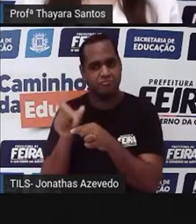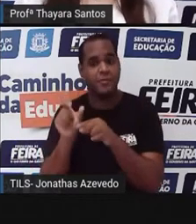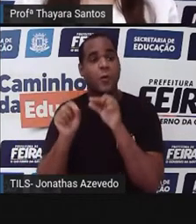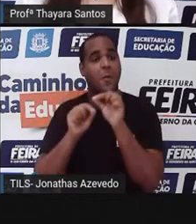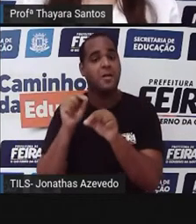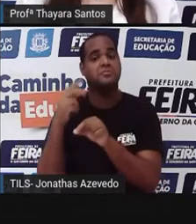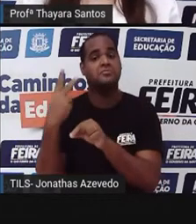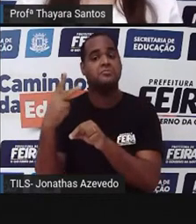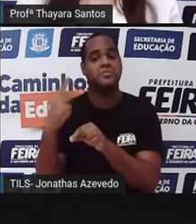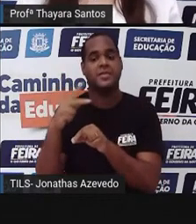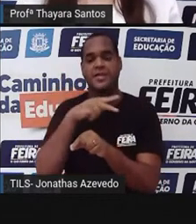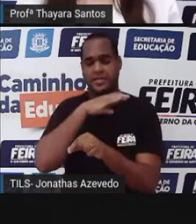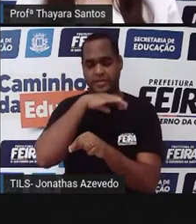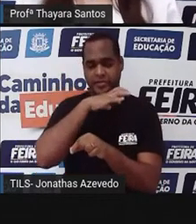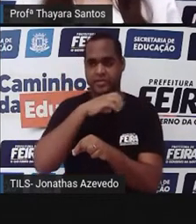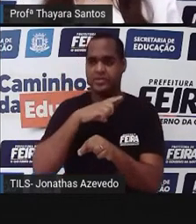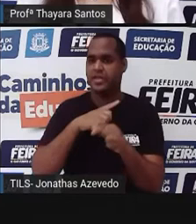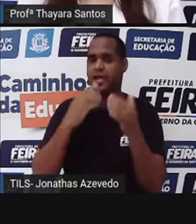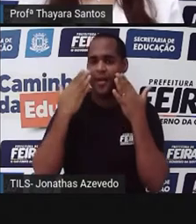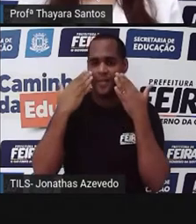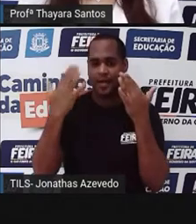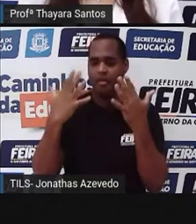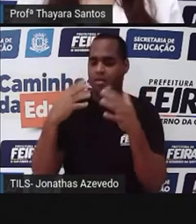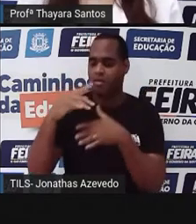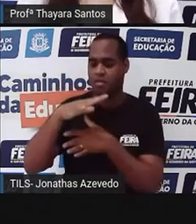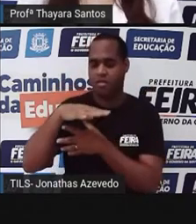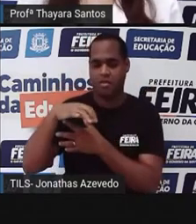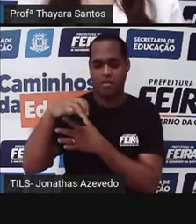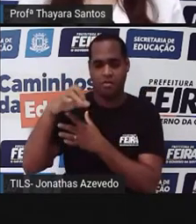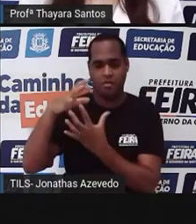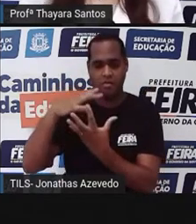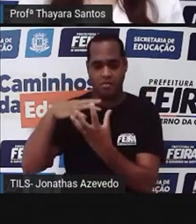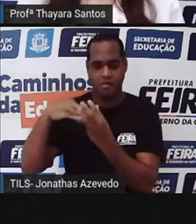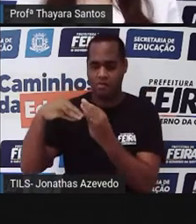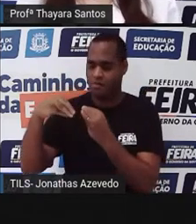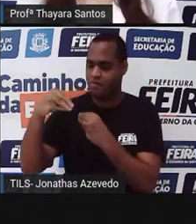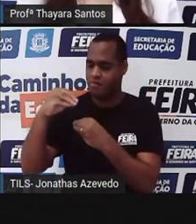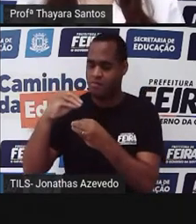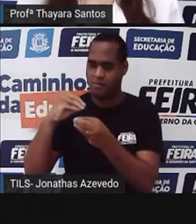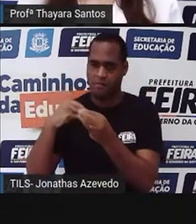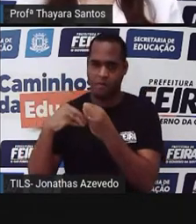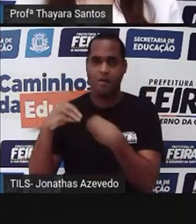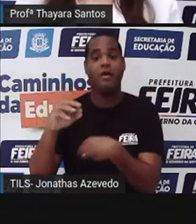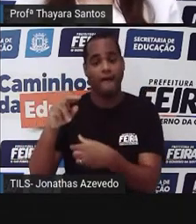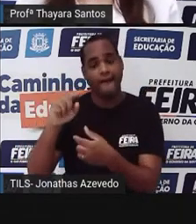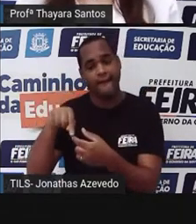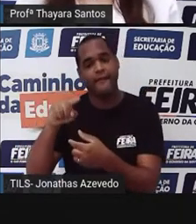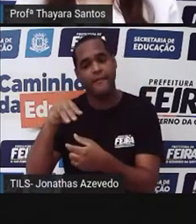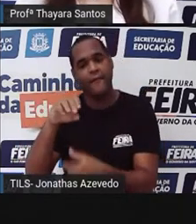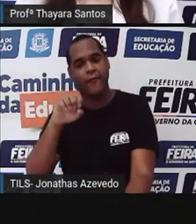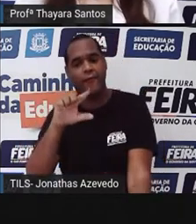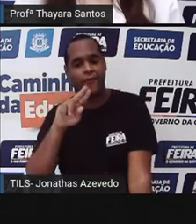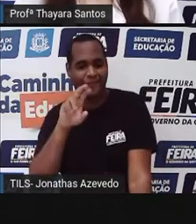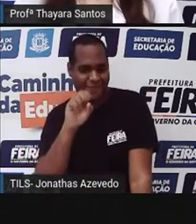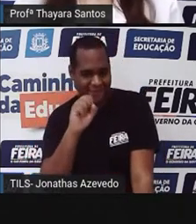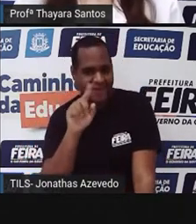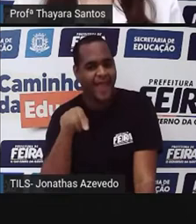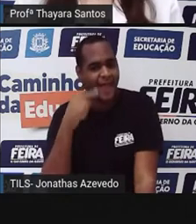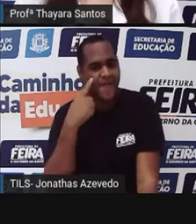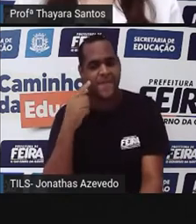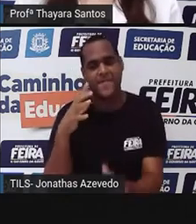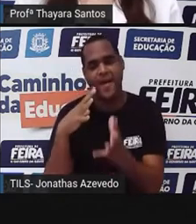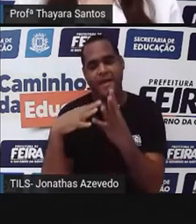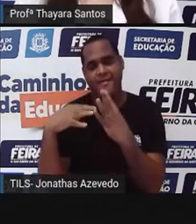eles têm, que eles são animais que apresentam corpo mole. Então, molusco vem disso, né? Apresentam corpo mole. E